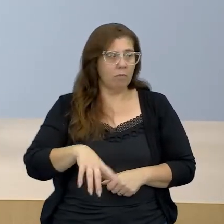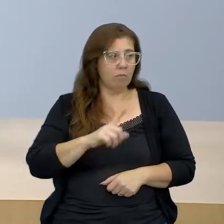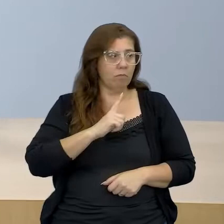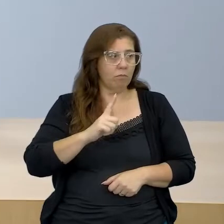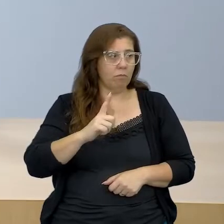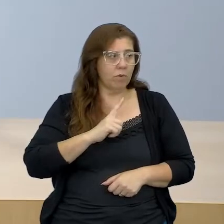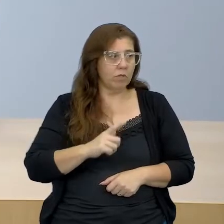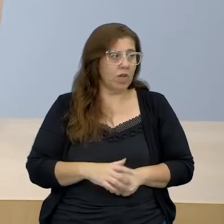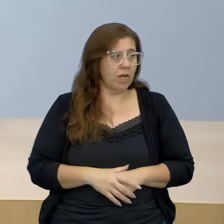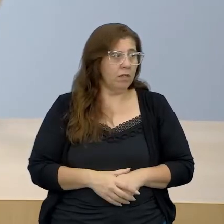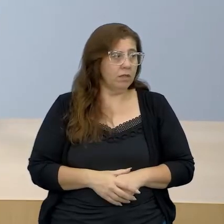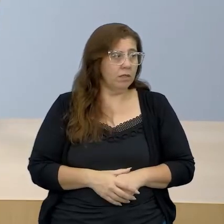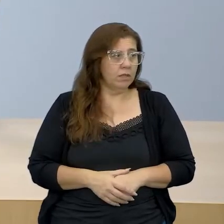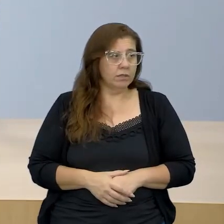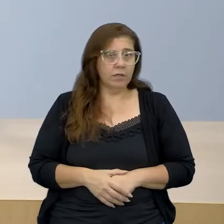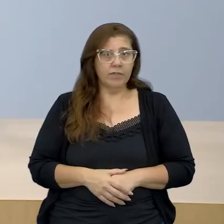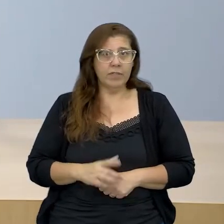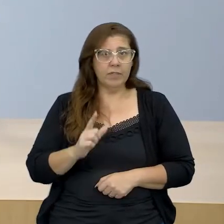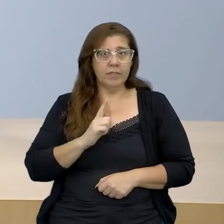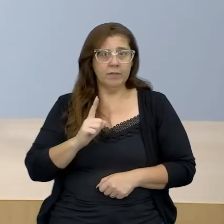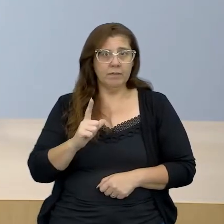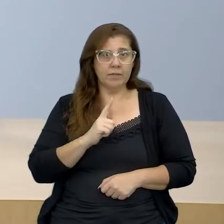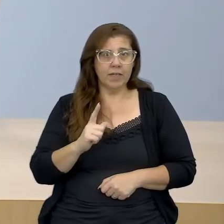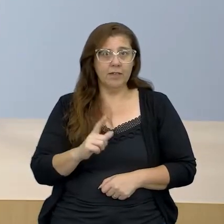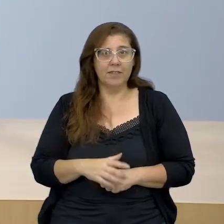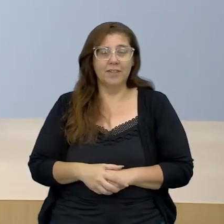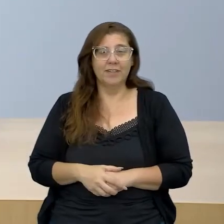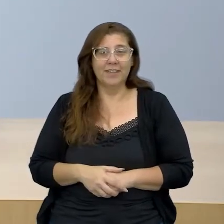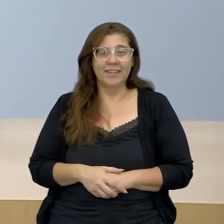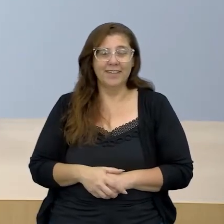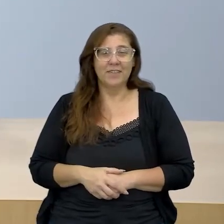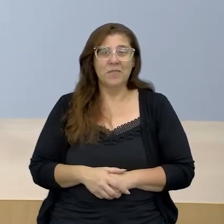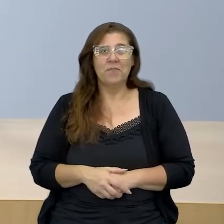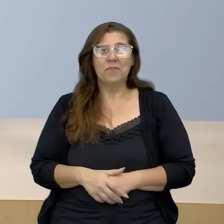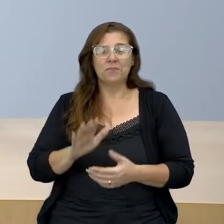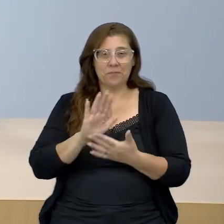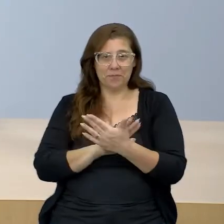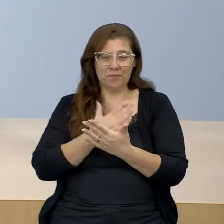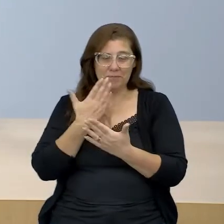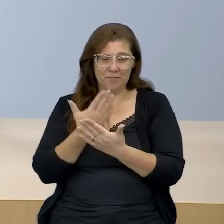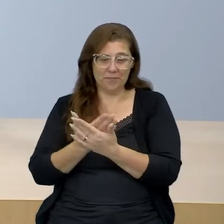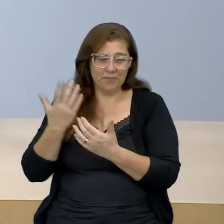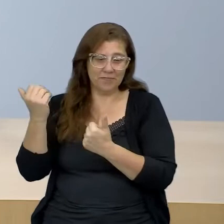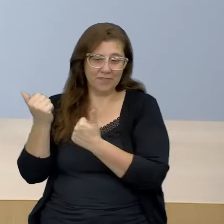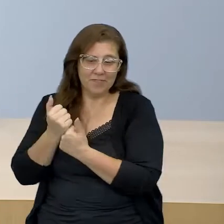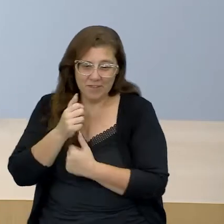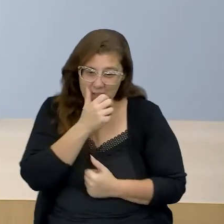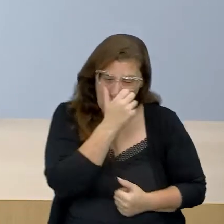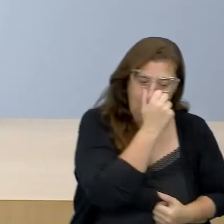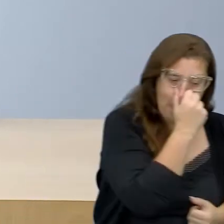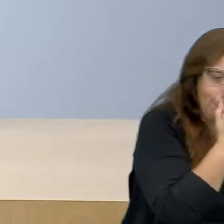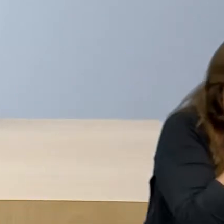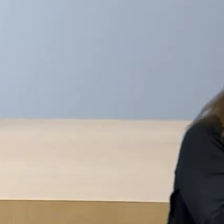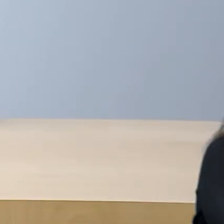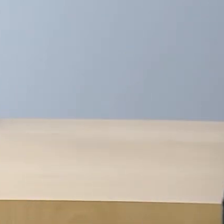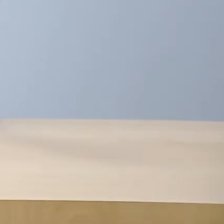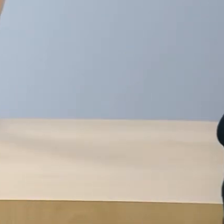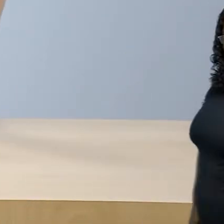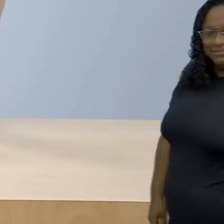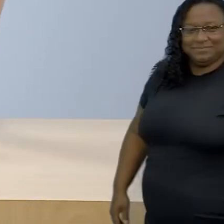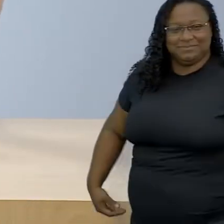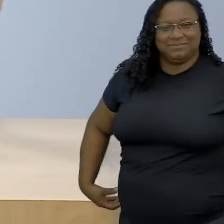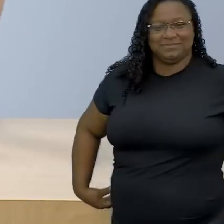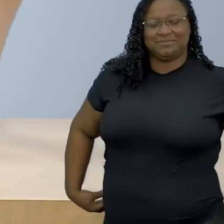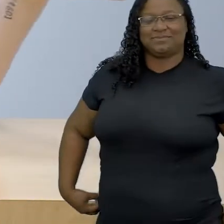da população a esses serviços, configura, diz o Foucault, o equivalente ao fazer